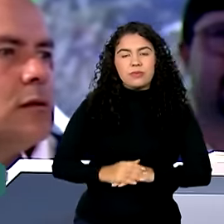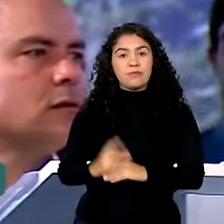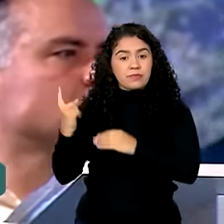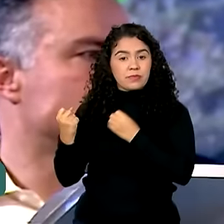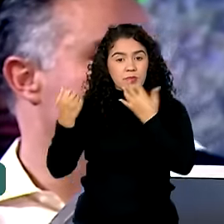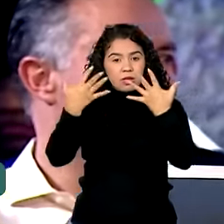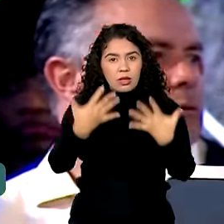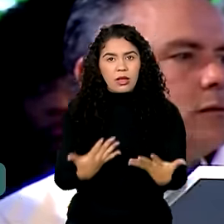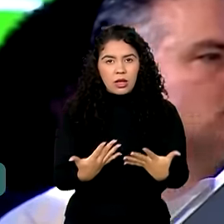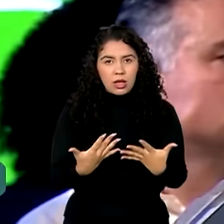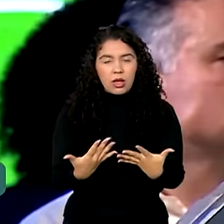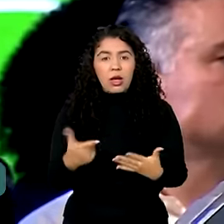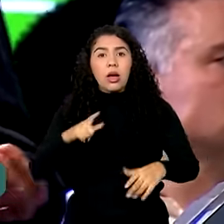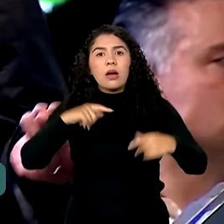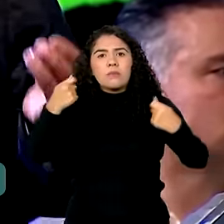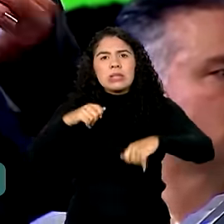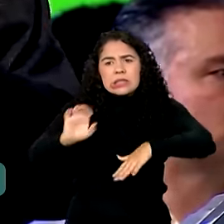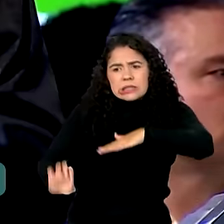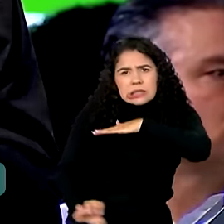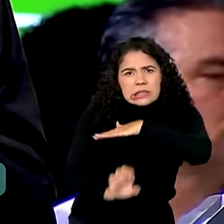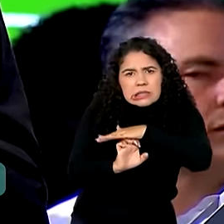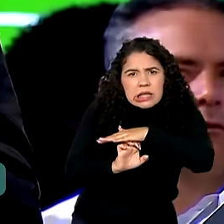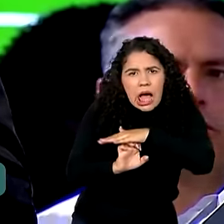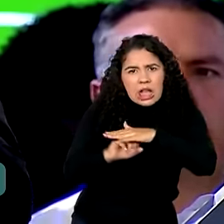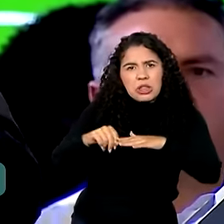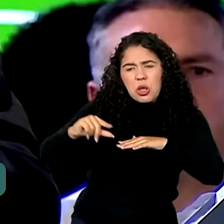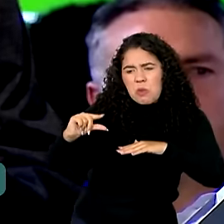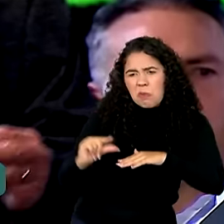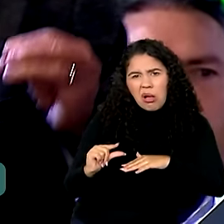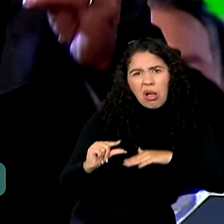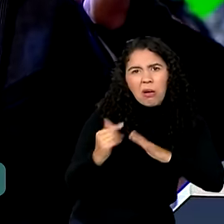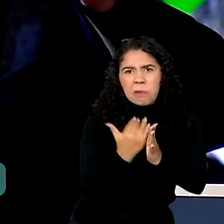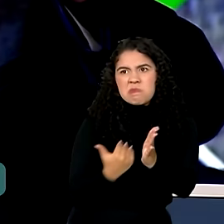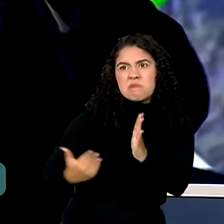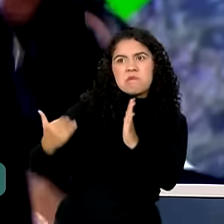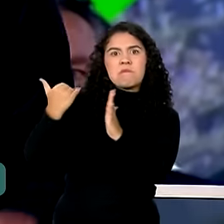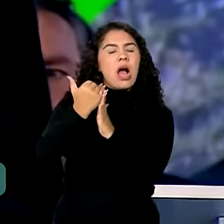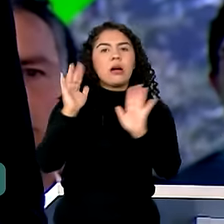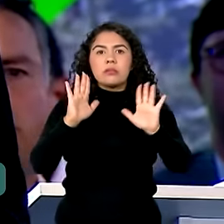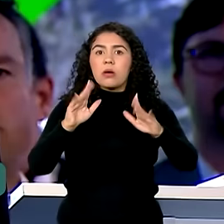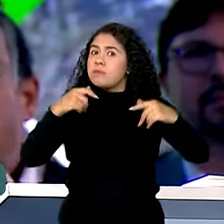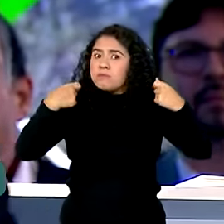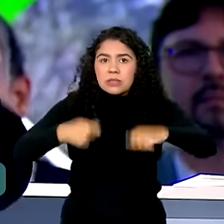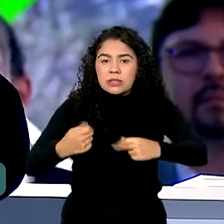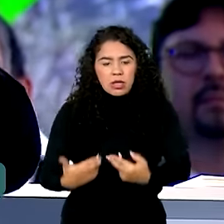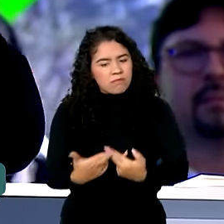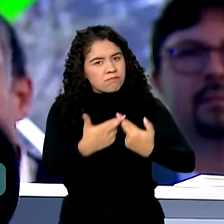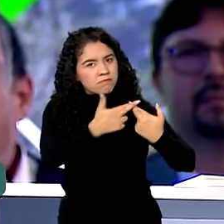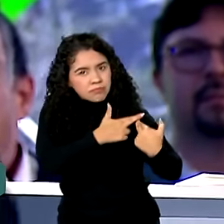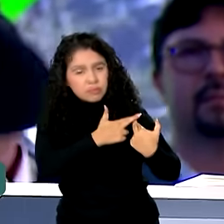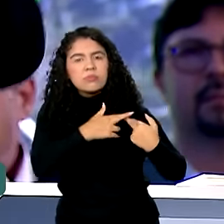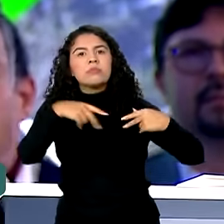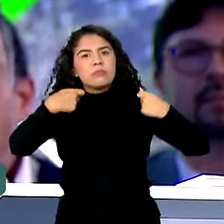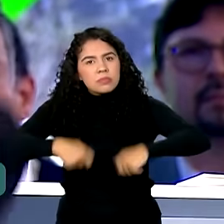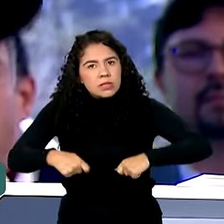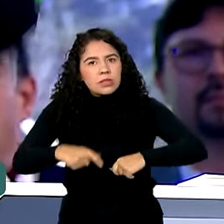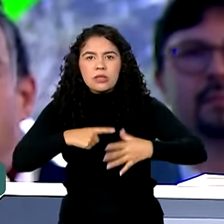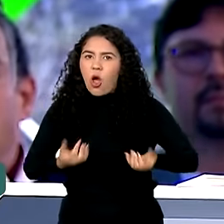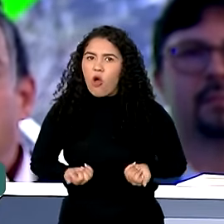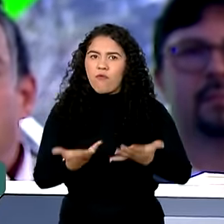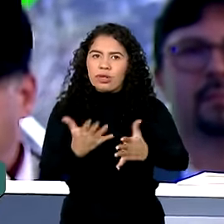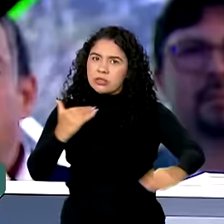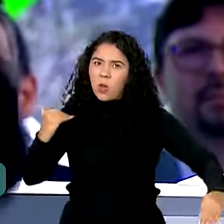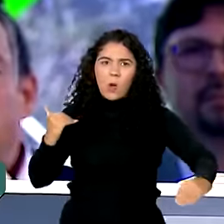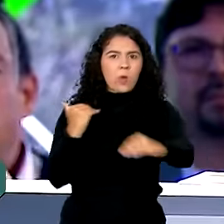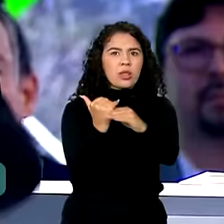ser mínimo, o Estado não tem que ser máximo, o Estado tem que ser Estado. Ele tem que dar igualdade de